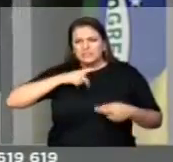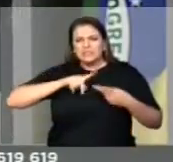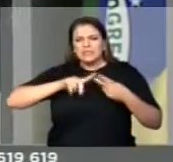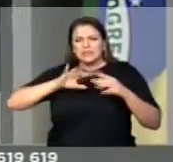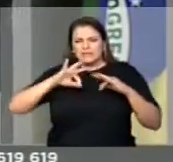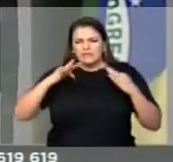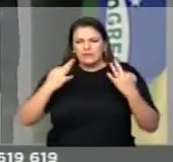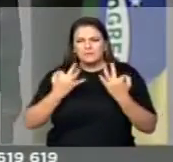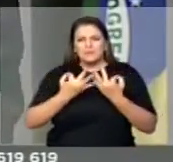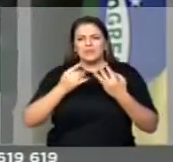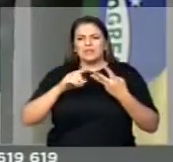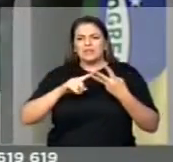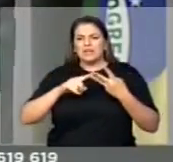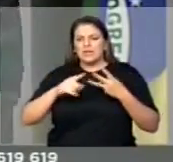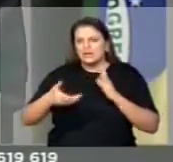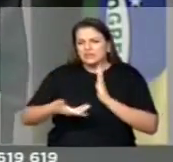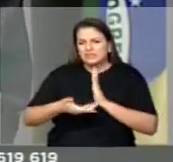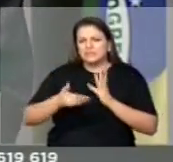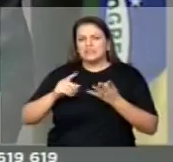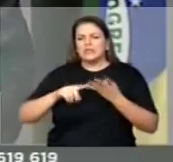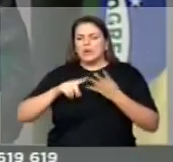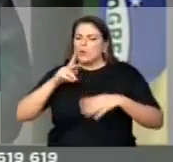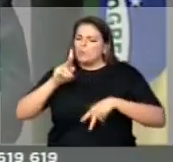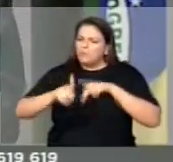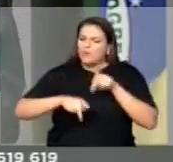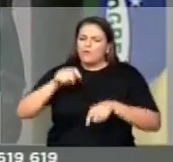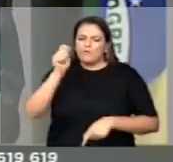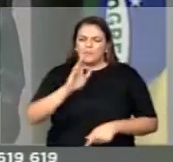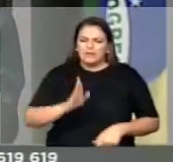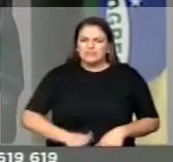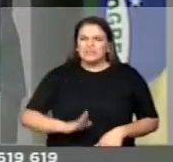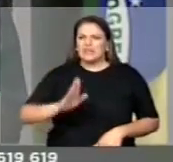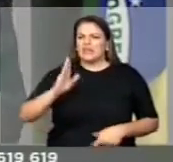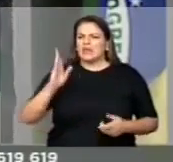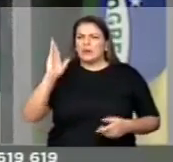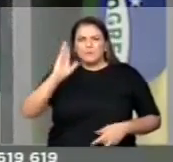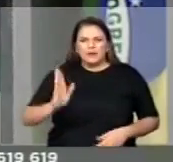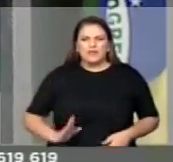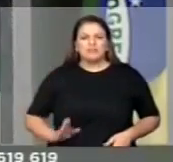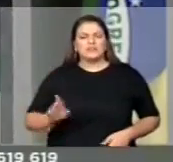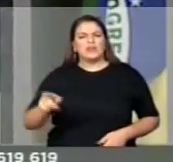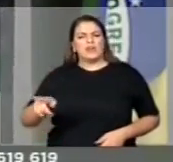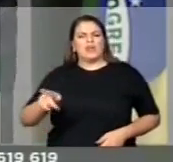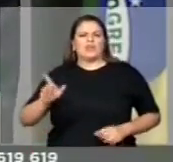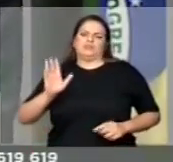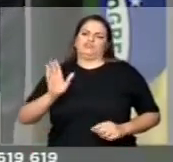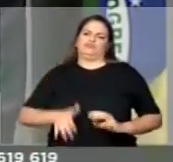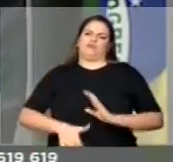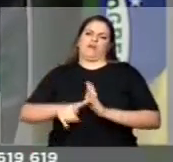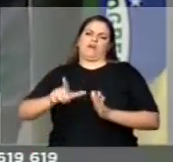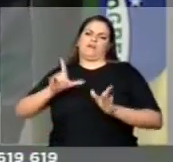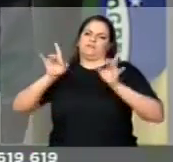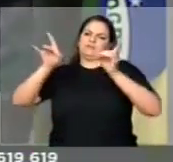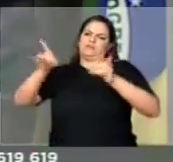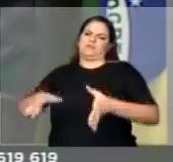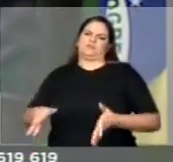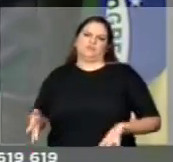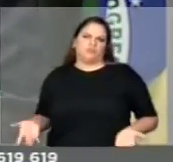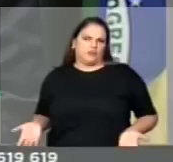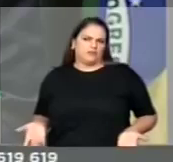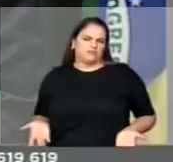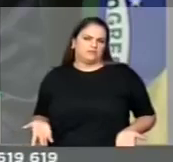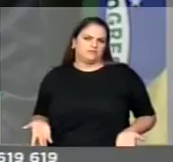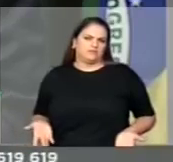para o parlamento, para o povo brasileiro, para a imagem do Brasil, já teria se afastado. Ontem, a